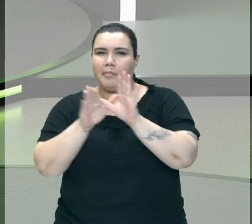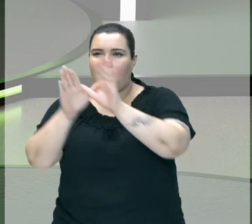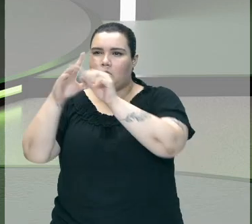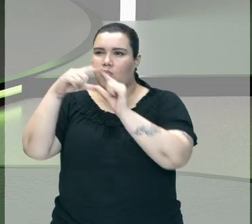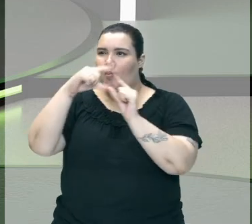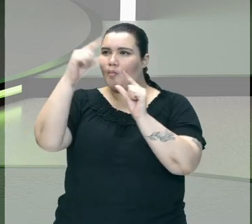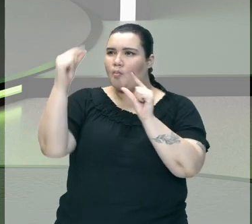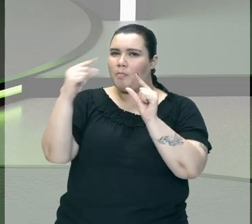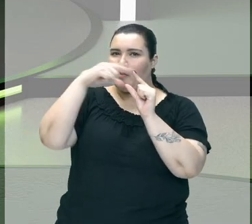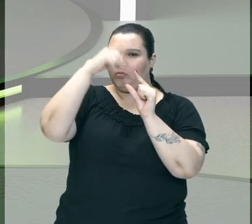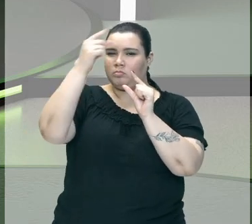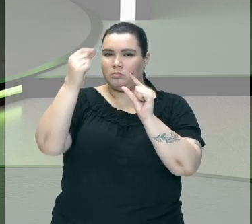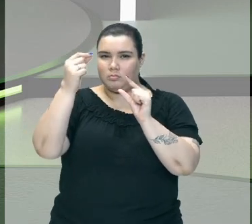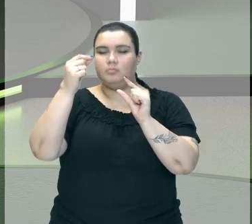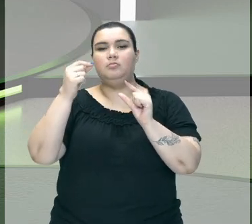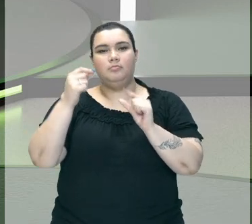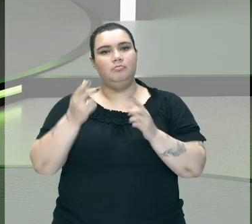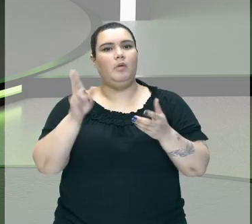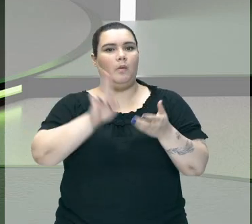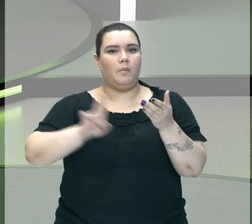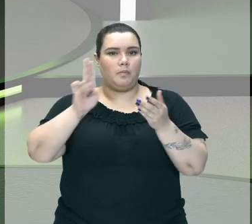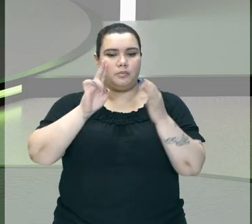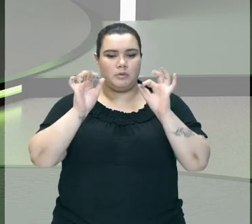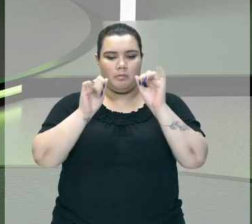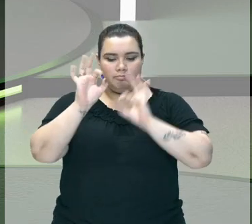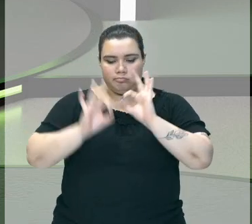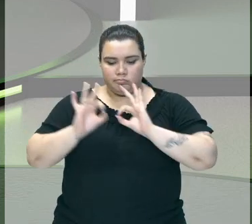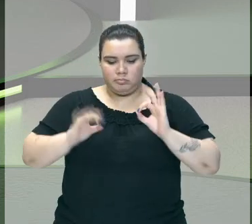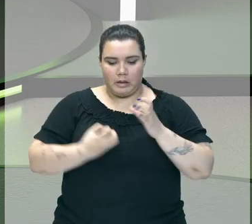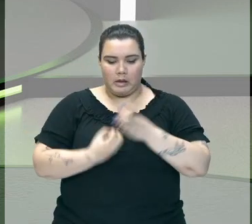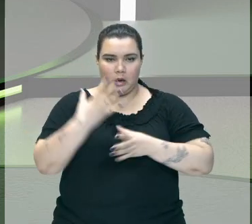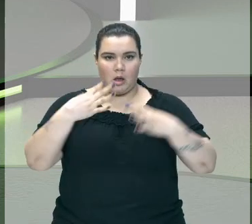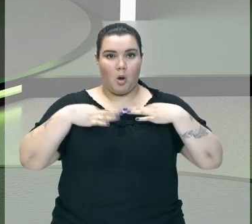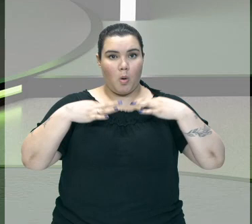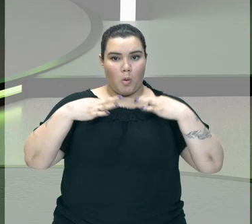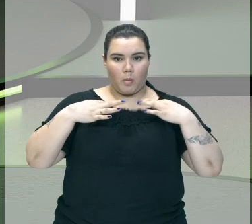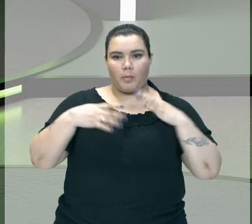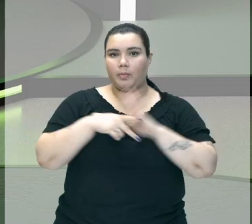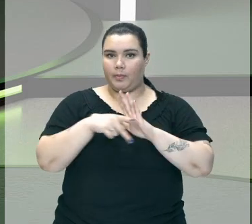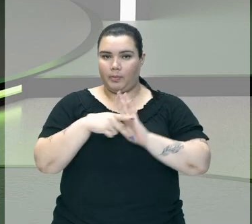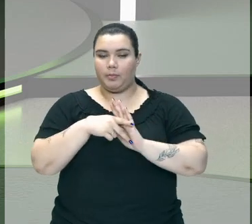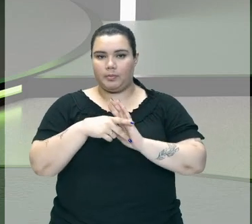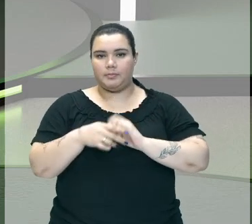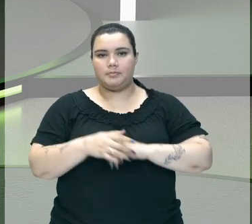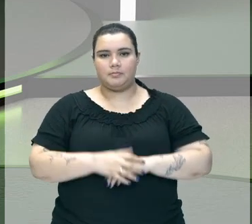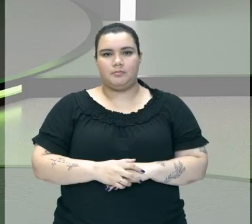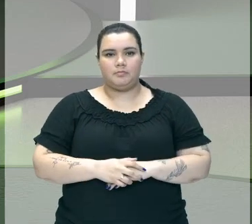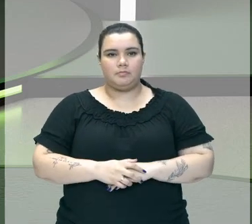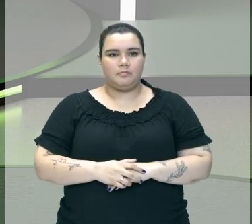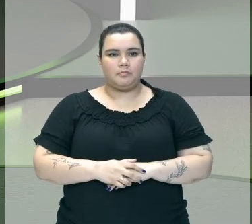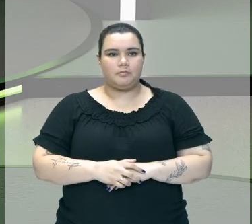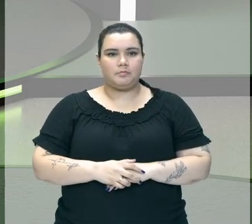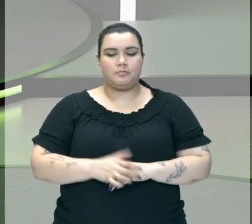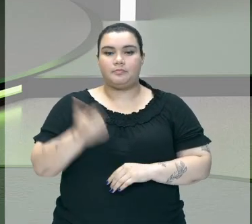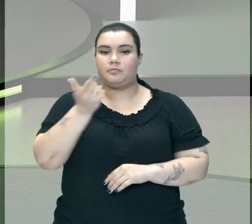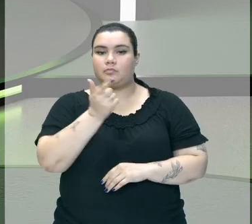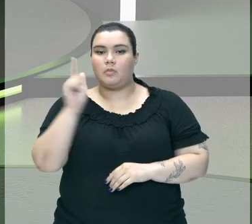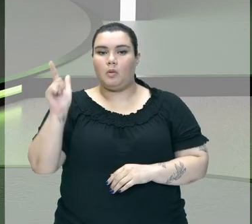entender que Com a natureza Nós conseguimos fazer Várias transformações Outros exemplos são